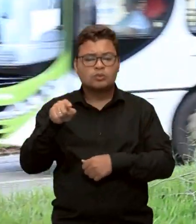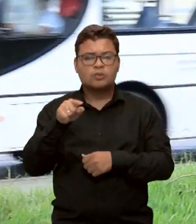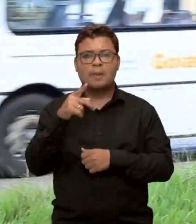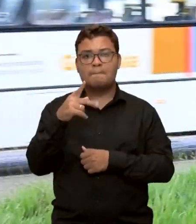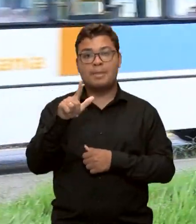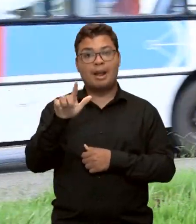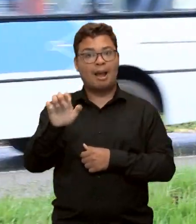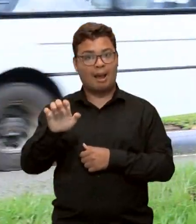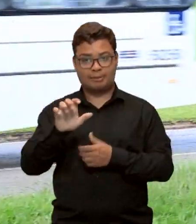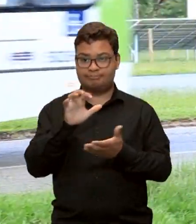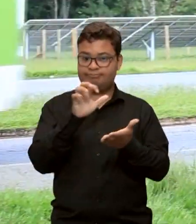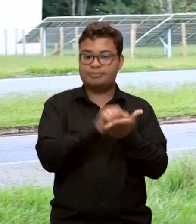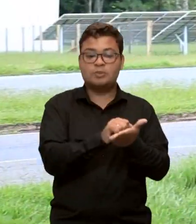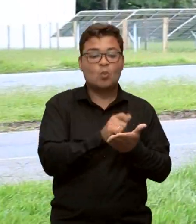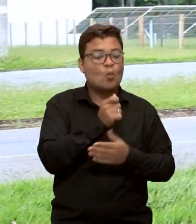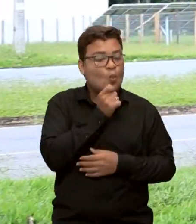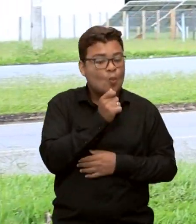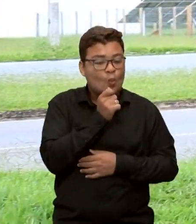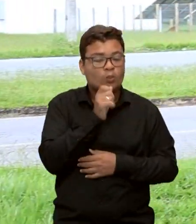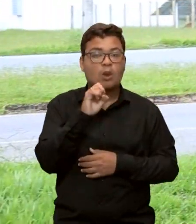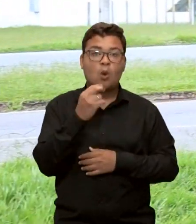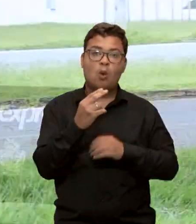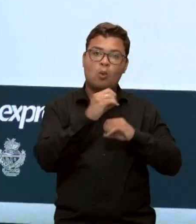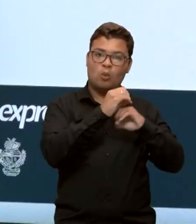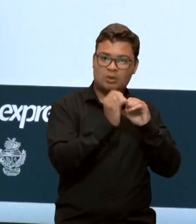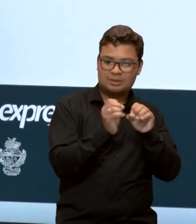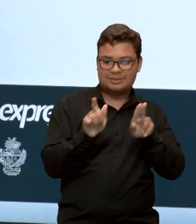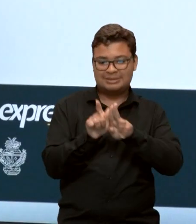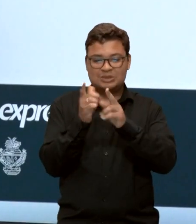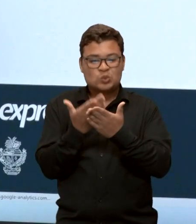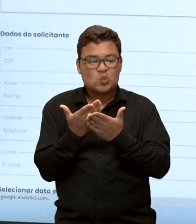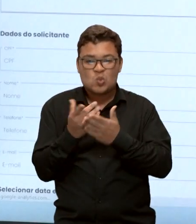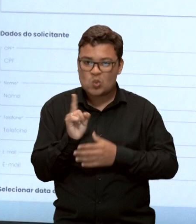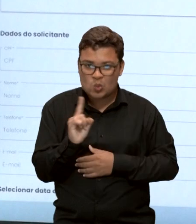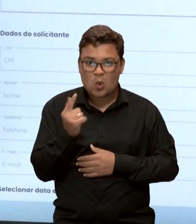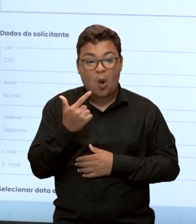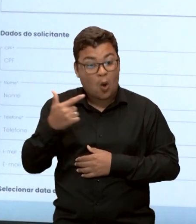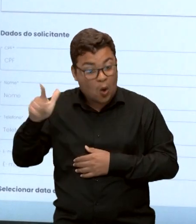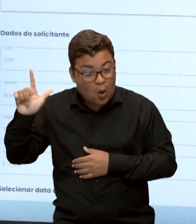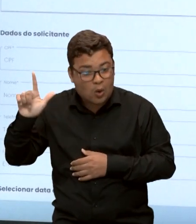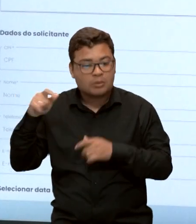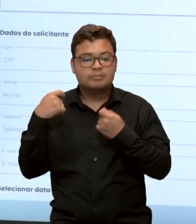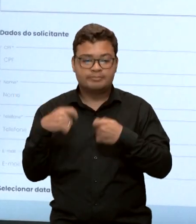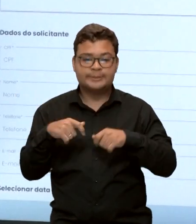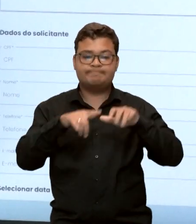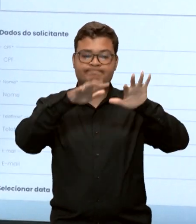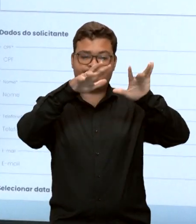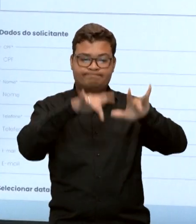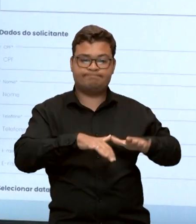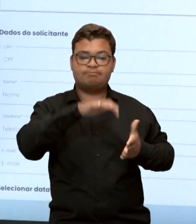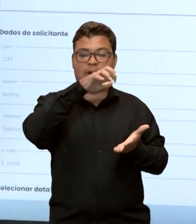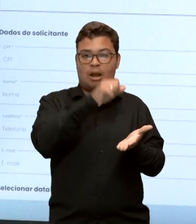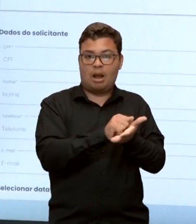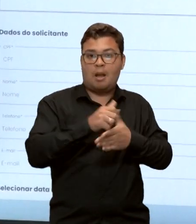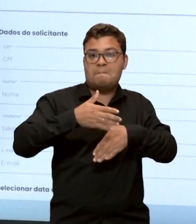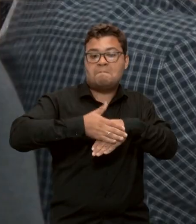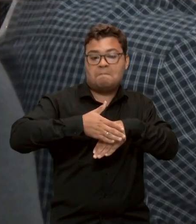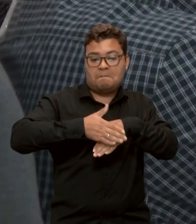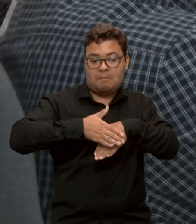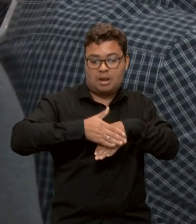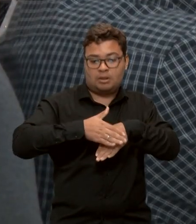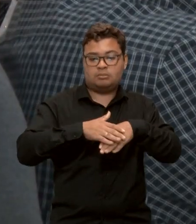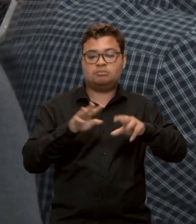passe livre ou não estudam nessas universidades, devem fazer o cadastro ou recadastro manualmente